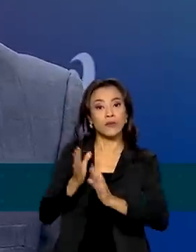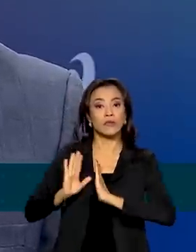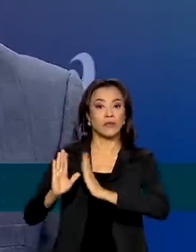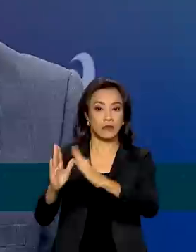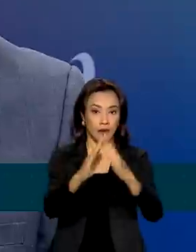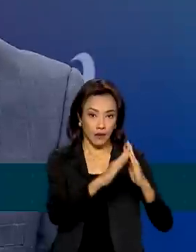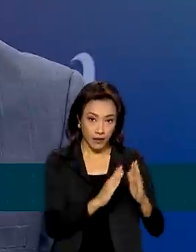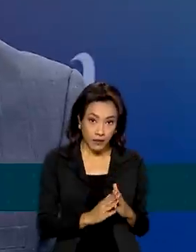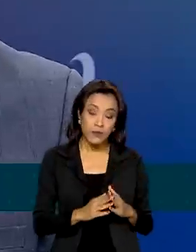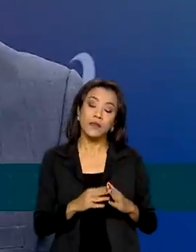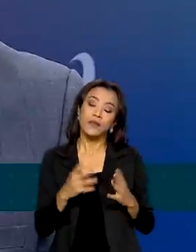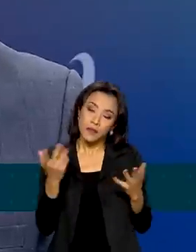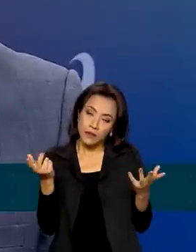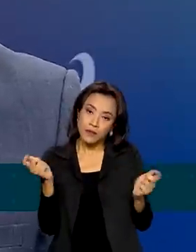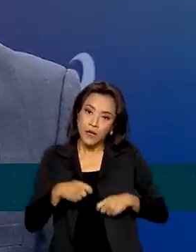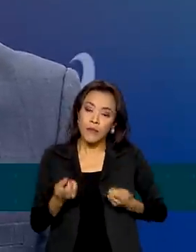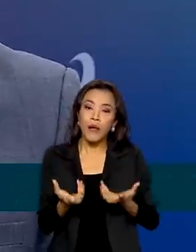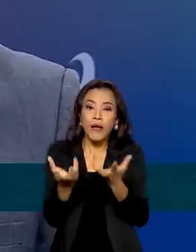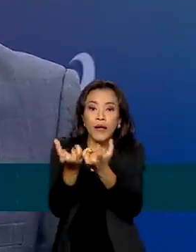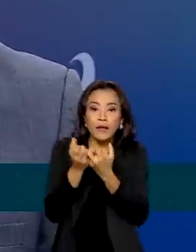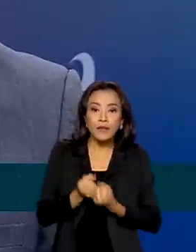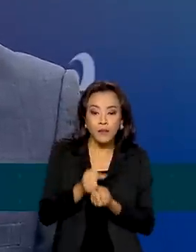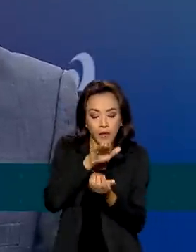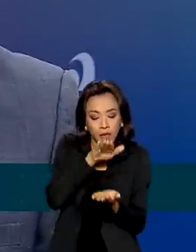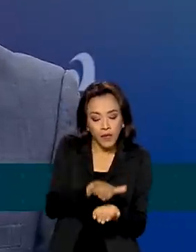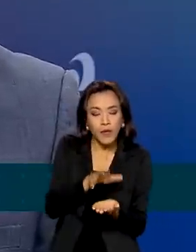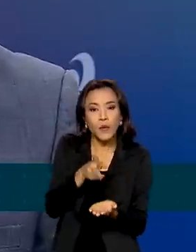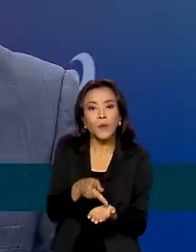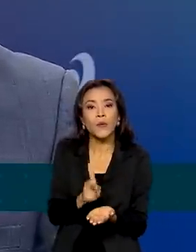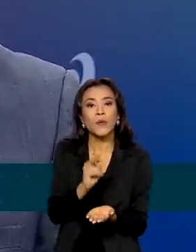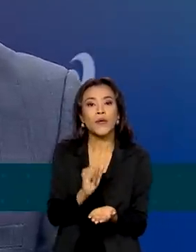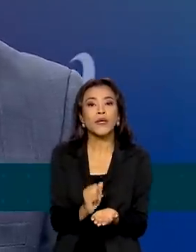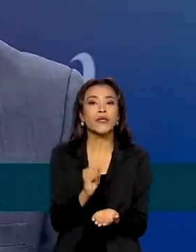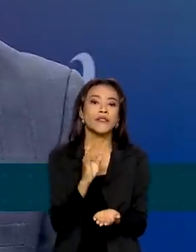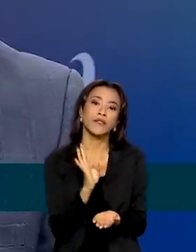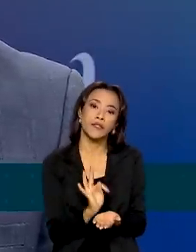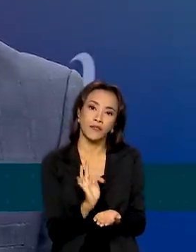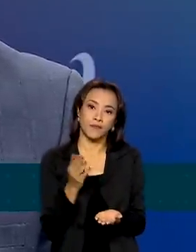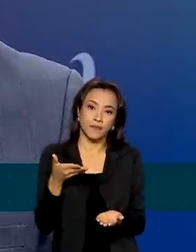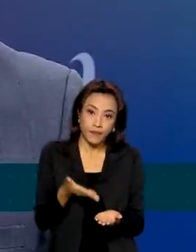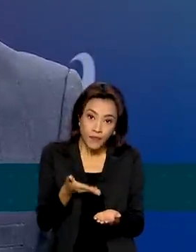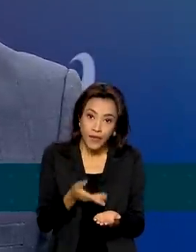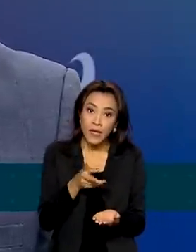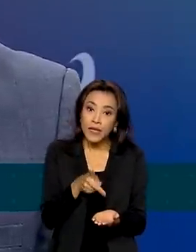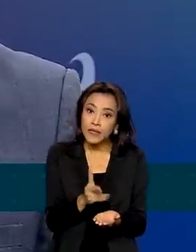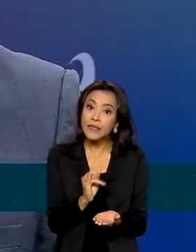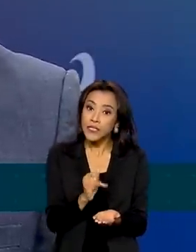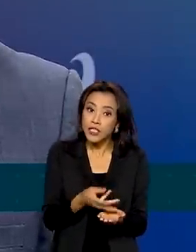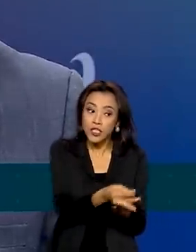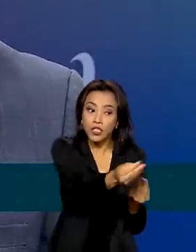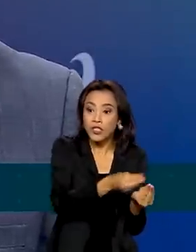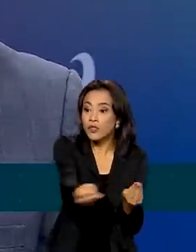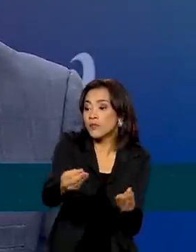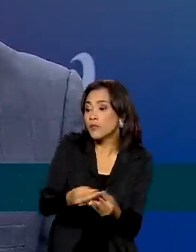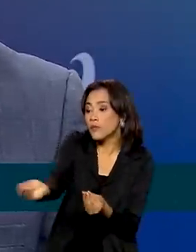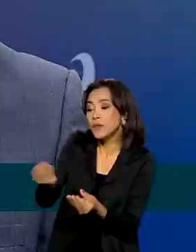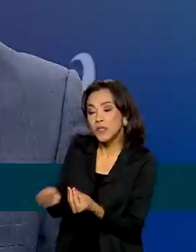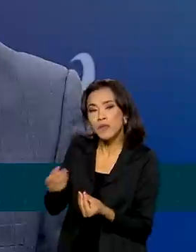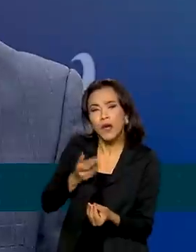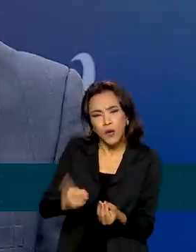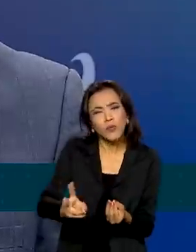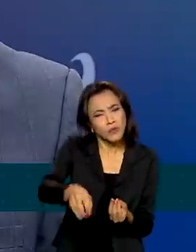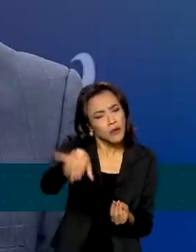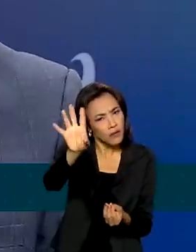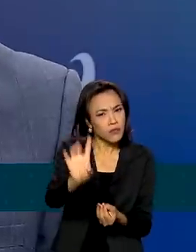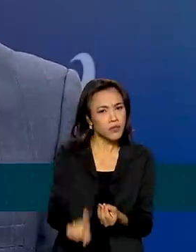aptos a receber o kit de manda-caú, também é necessário distribuir esses kits para os domicílios para continuar com o direito